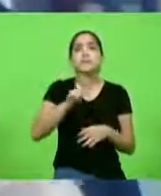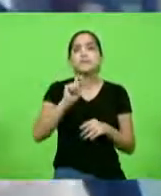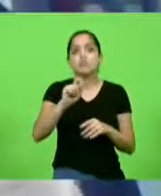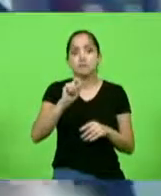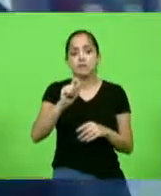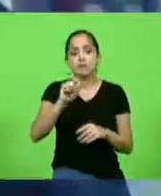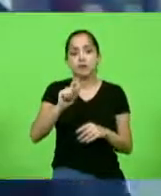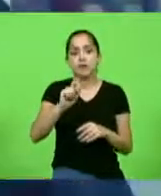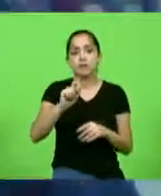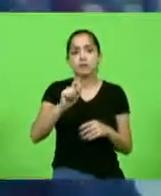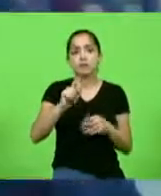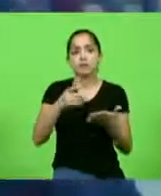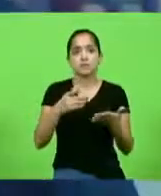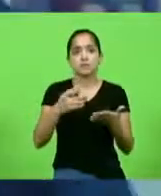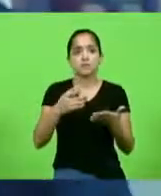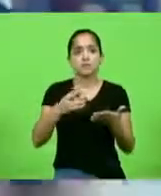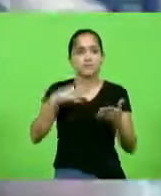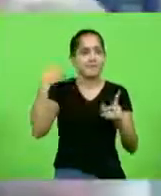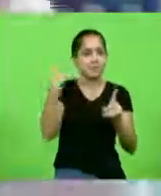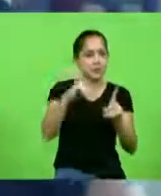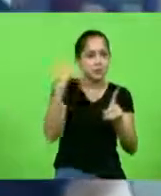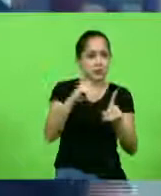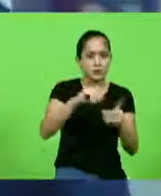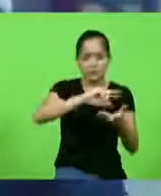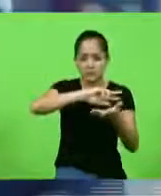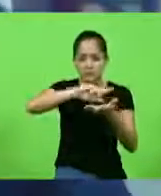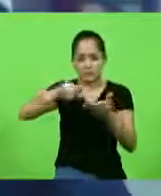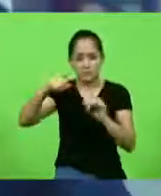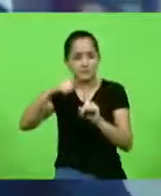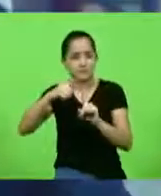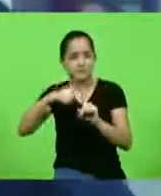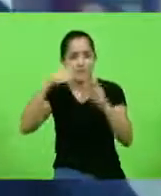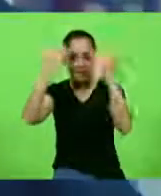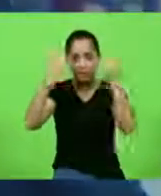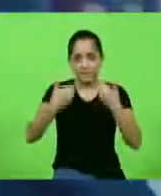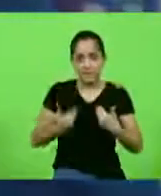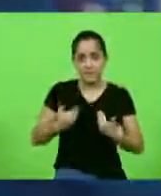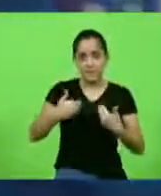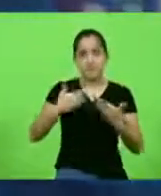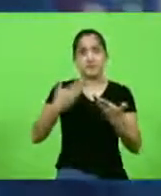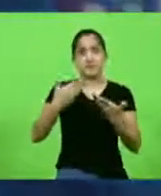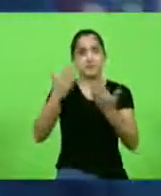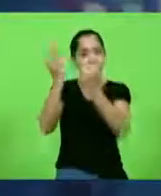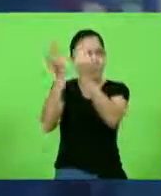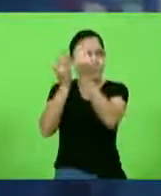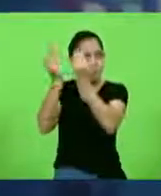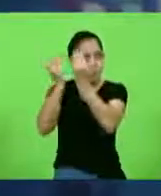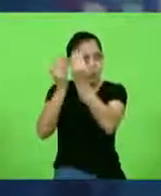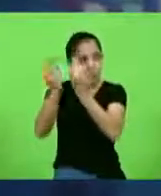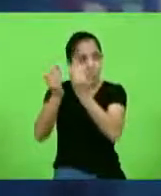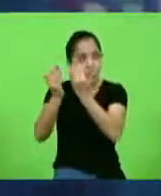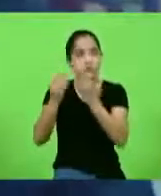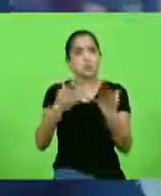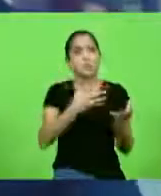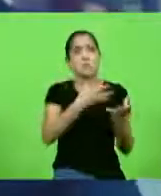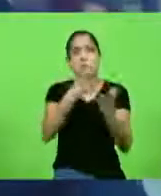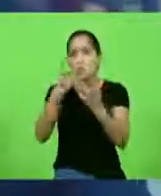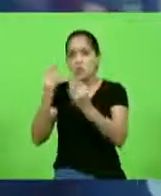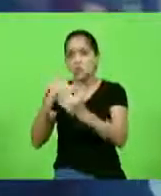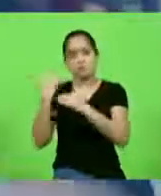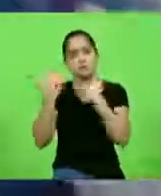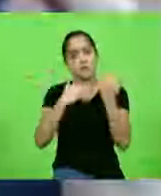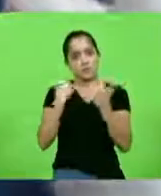as mais sórdidas formas de tortura, tanto a física quanto a psicológica e muitos foram levados à morte.